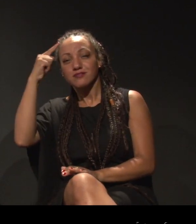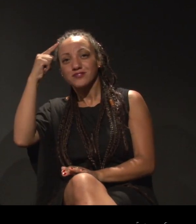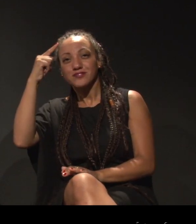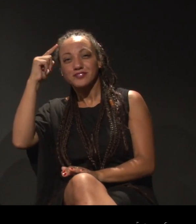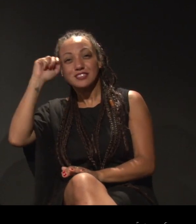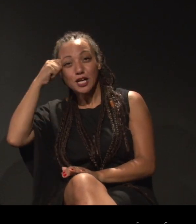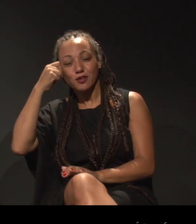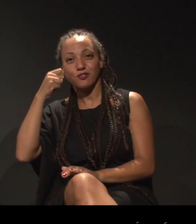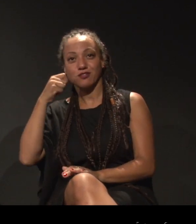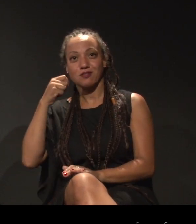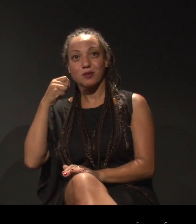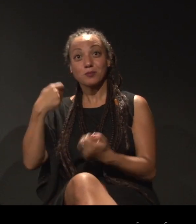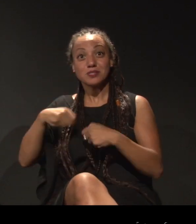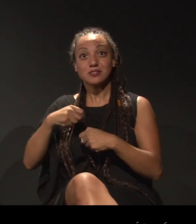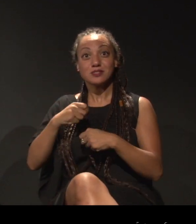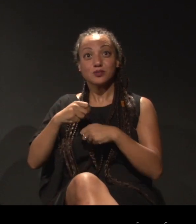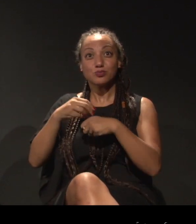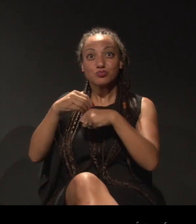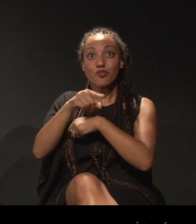você é negro.